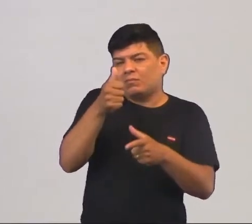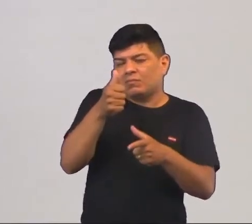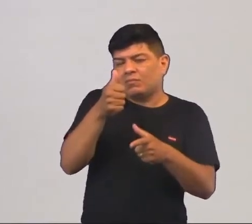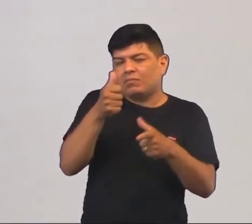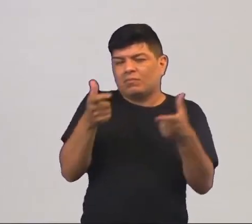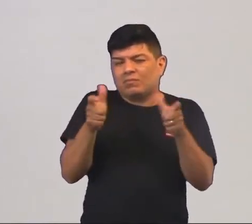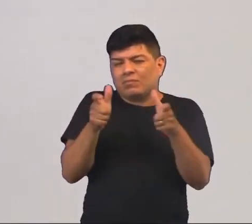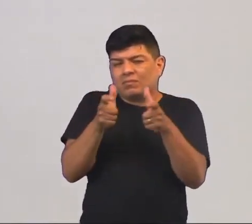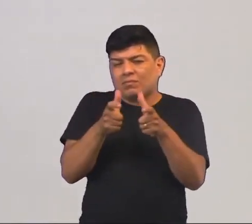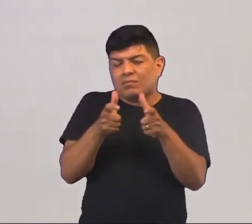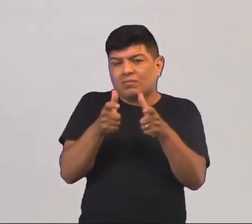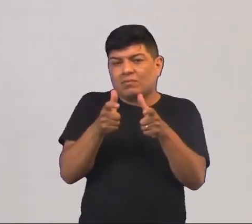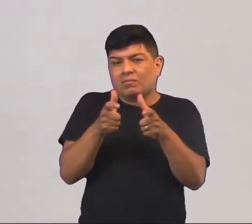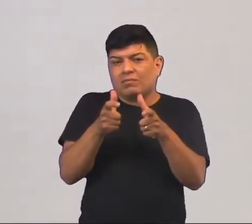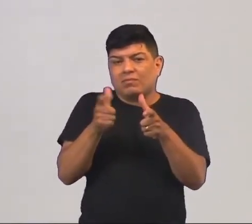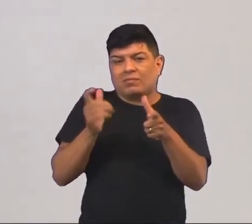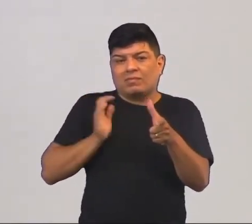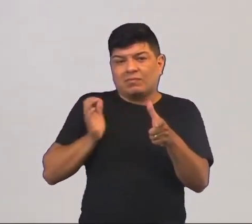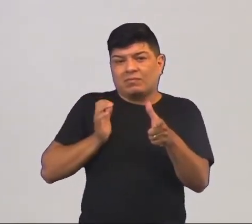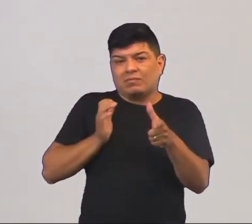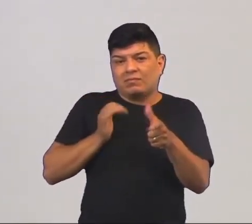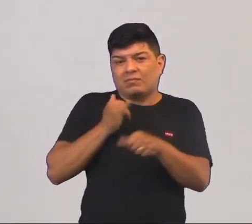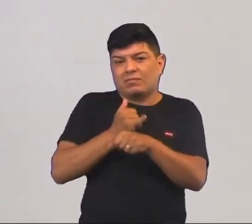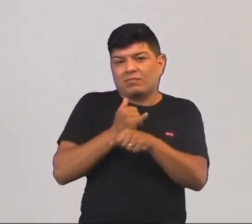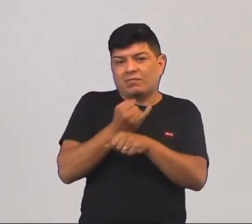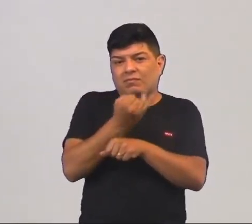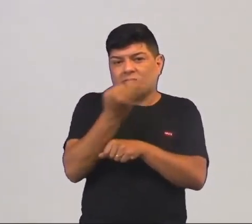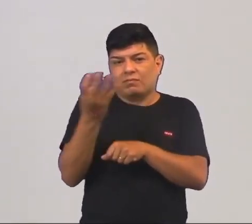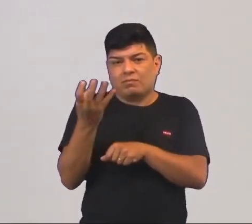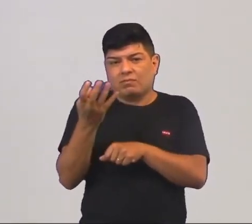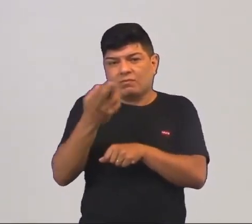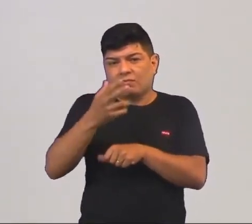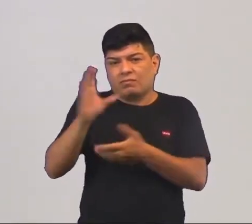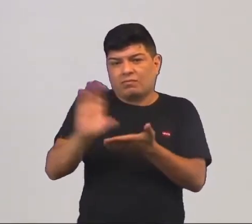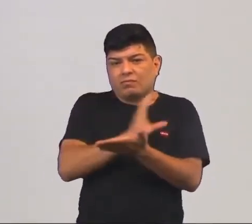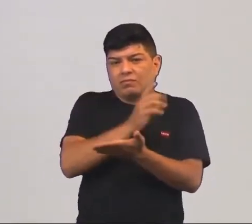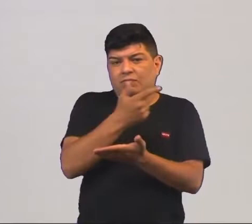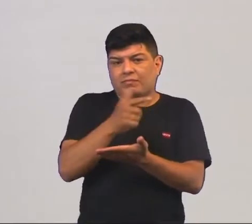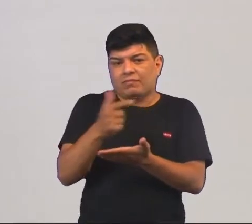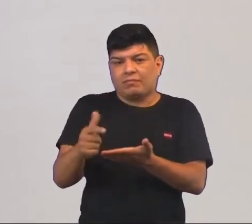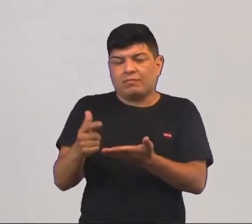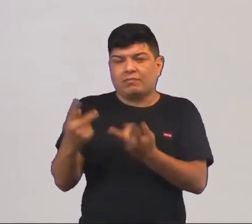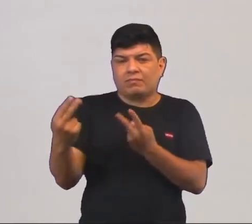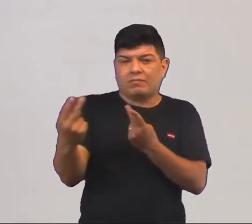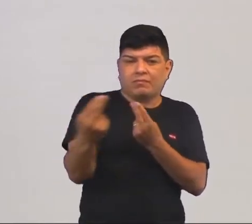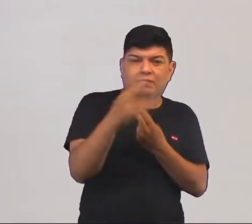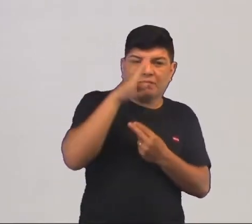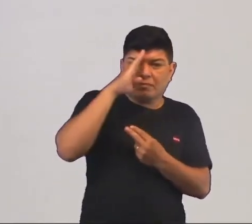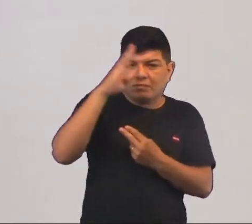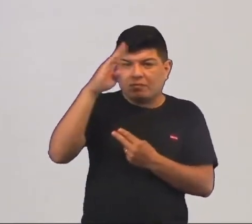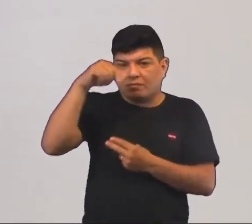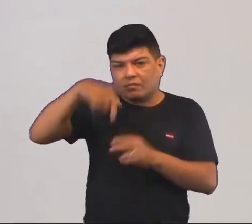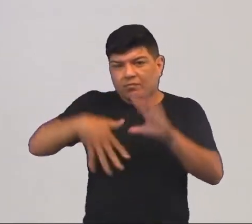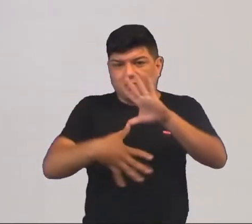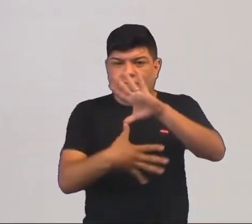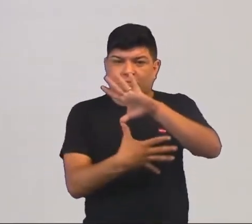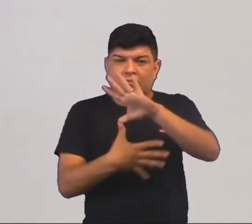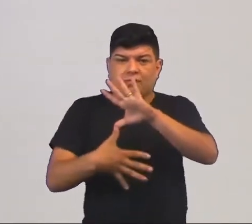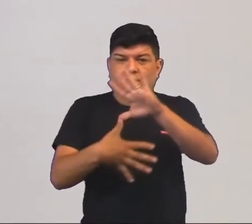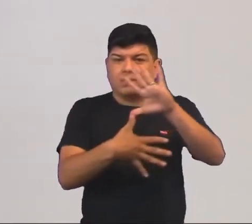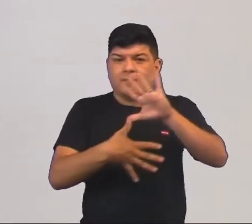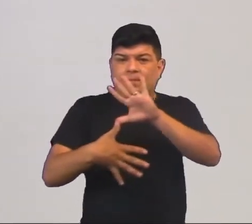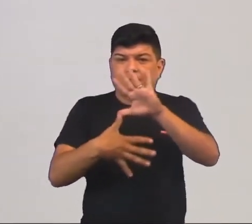é rica em grande parte dos recursos minerais, como acontece principalmente aqui na América